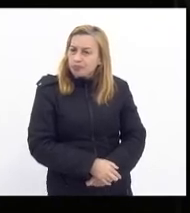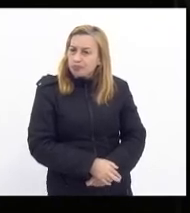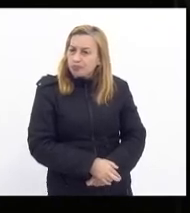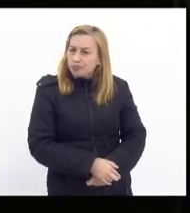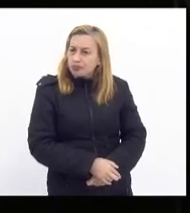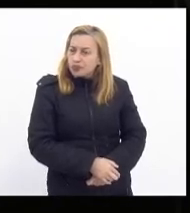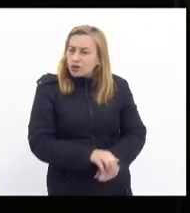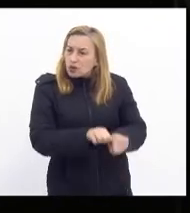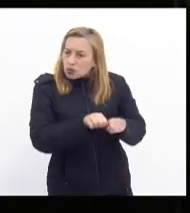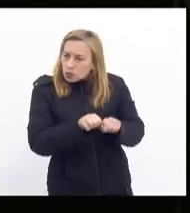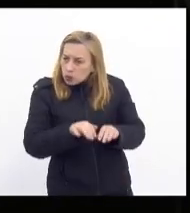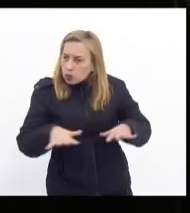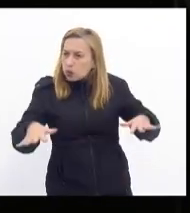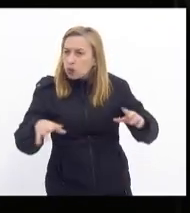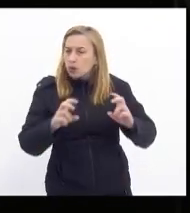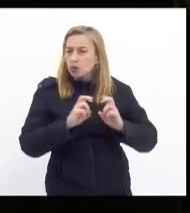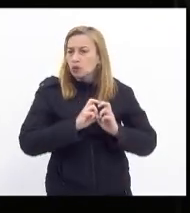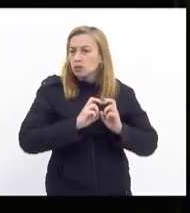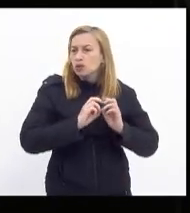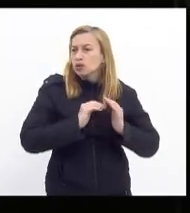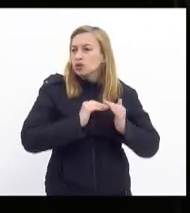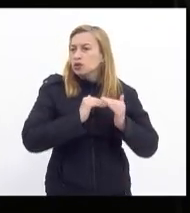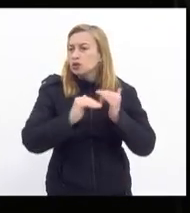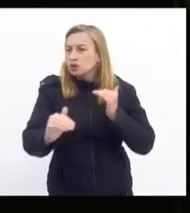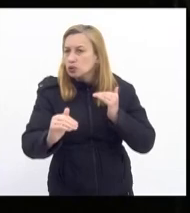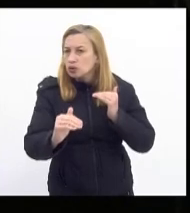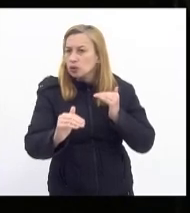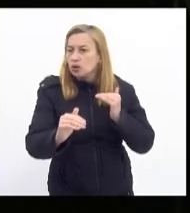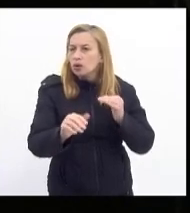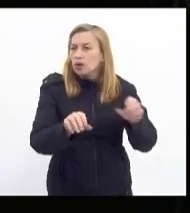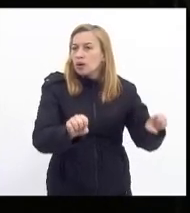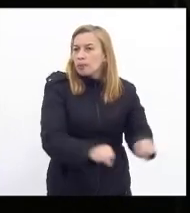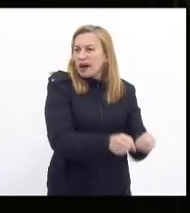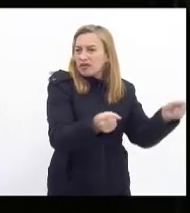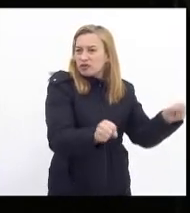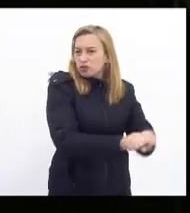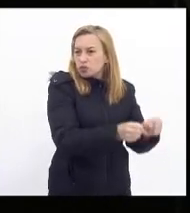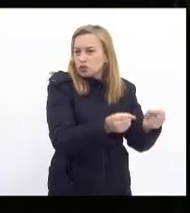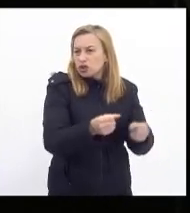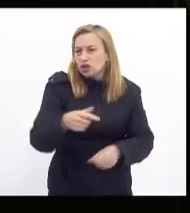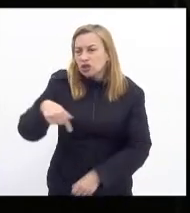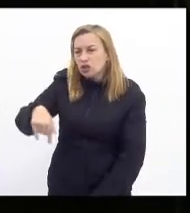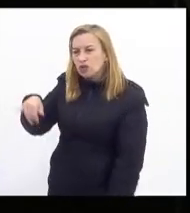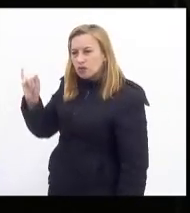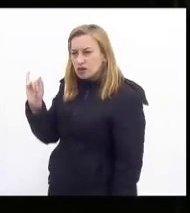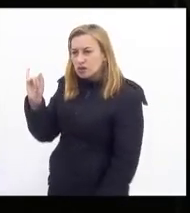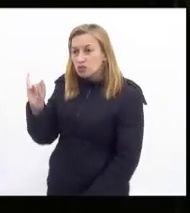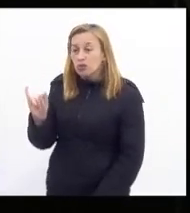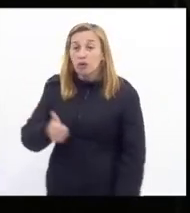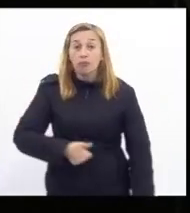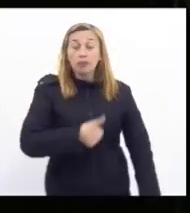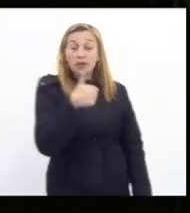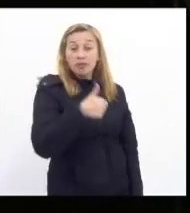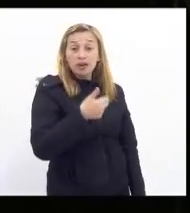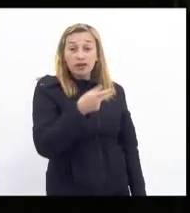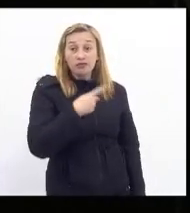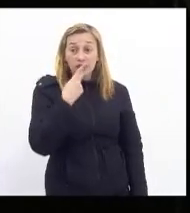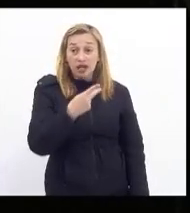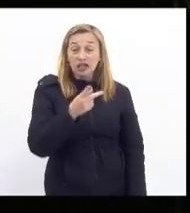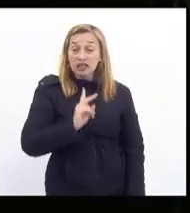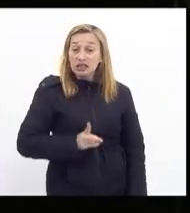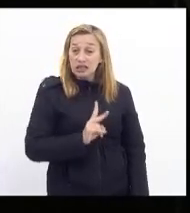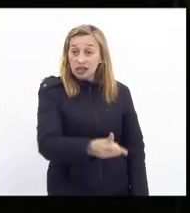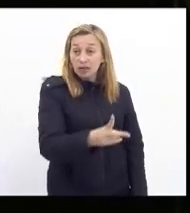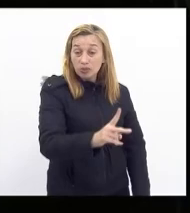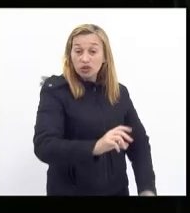expansão do metrô Pavuna para Nova Iguaçu primeiro eu quero dizer que nós sempre